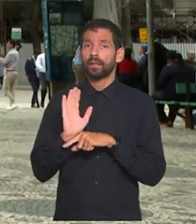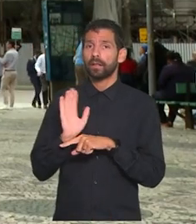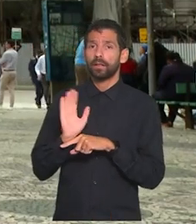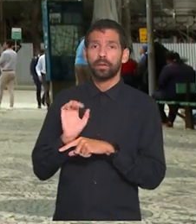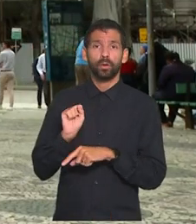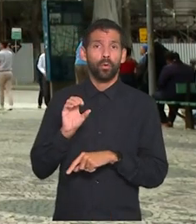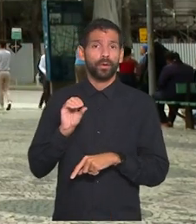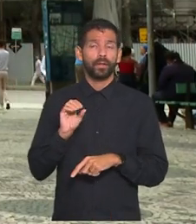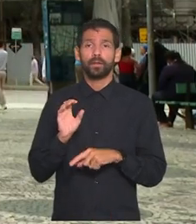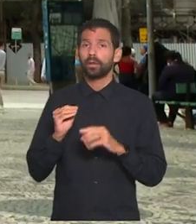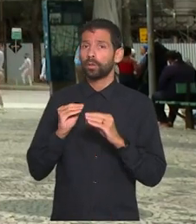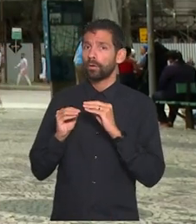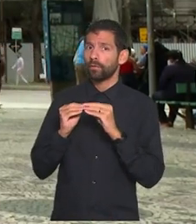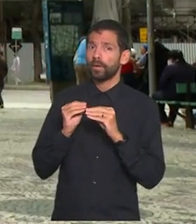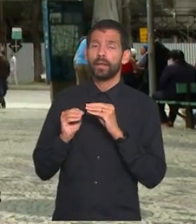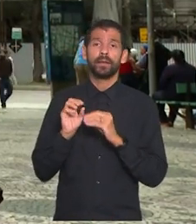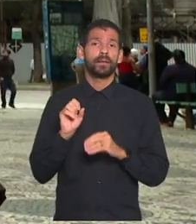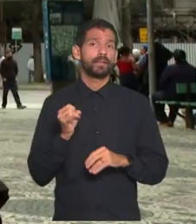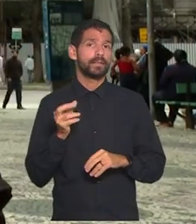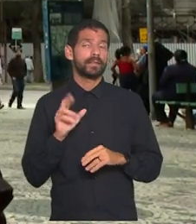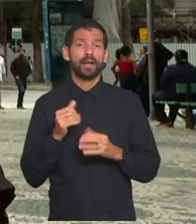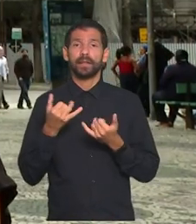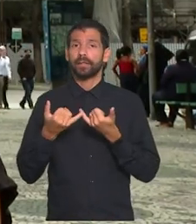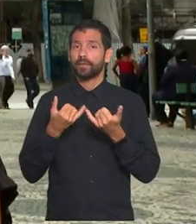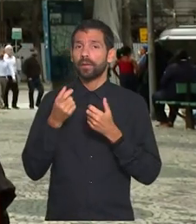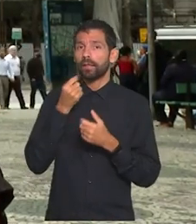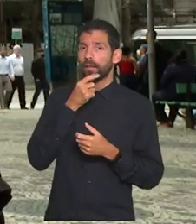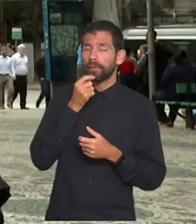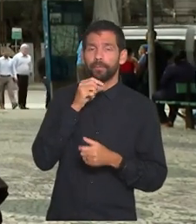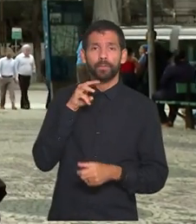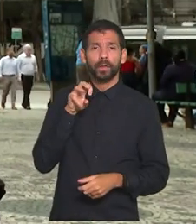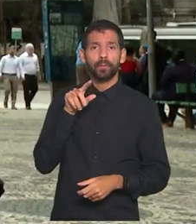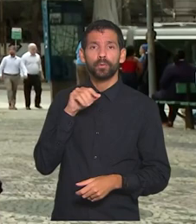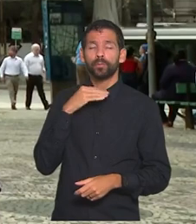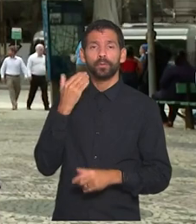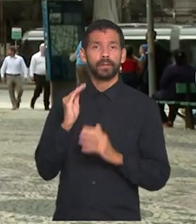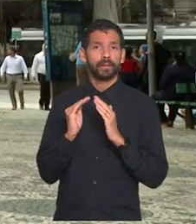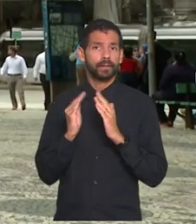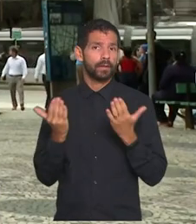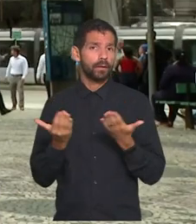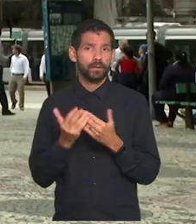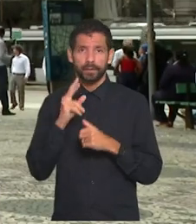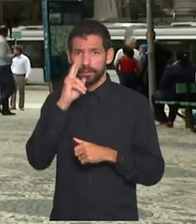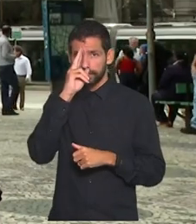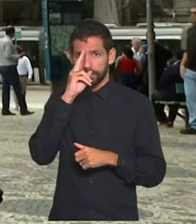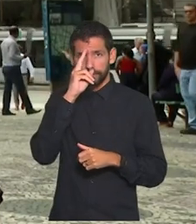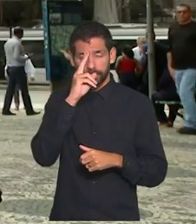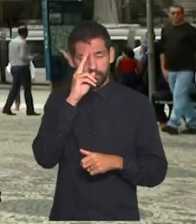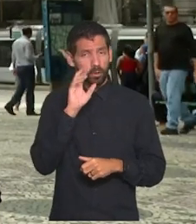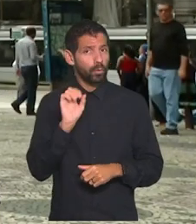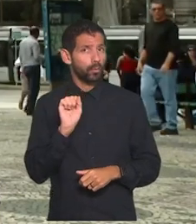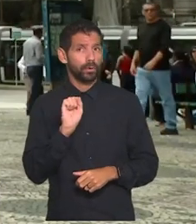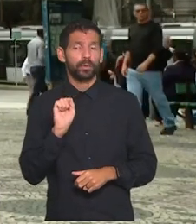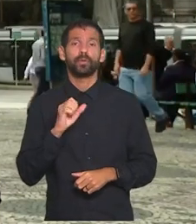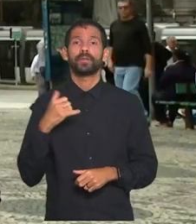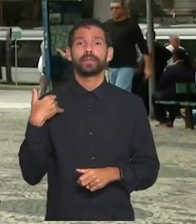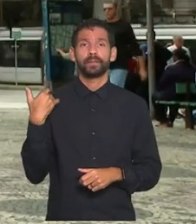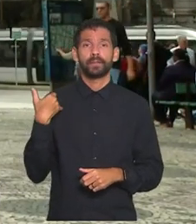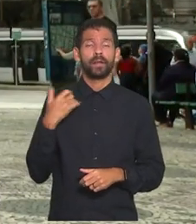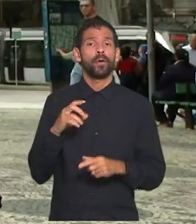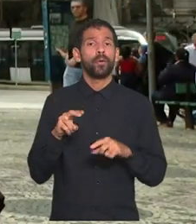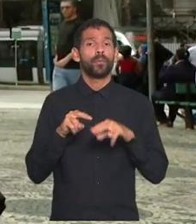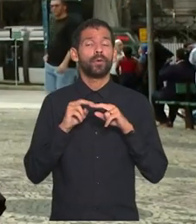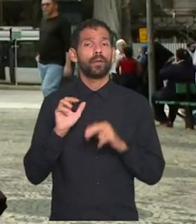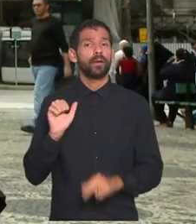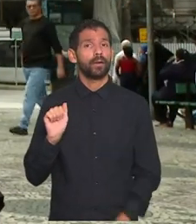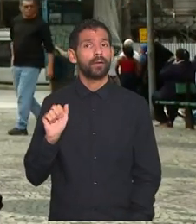80 novelas, séries e programas humorísticos. Milton Gonçalves morreu em casa nesta segunda-feira, aos 88 anos, vítima